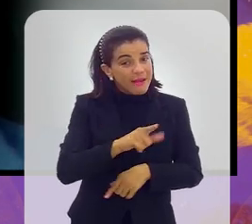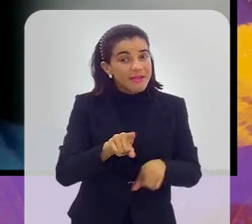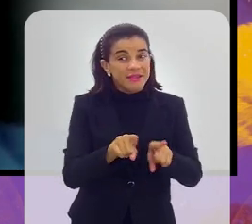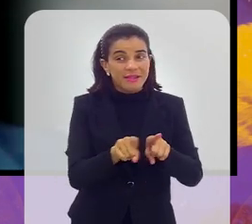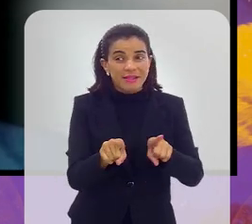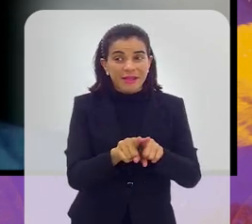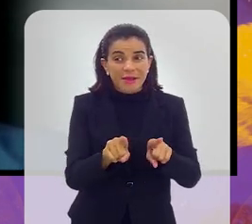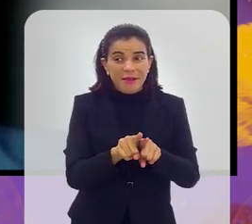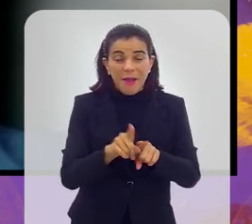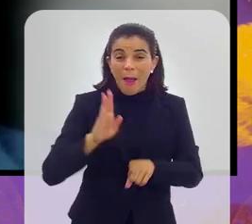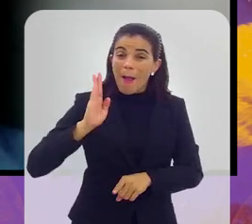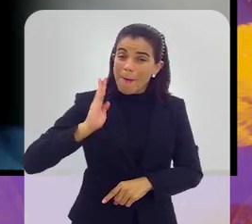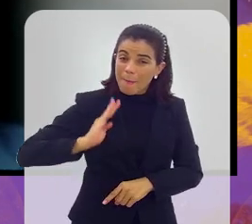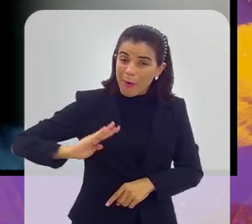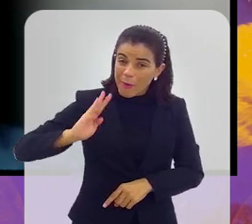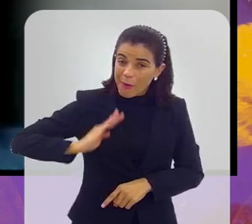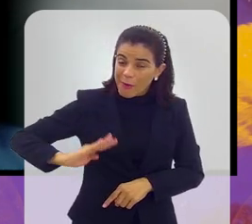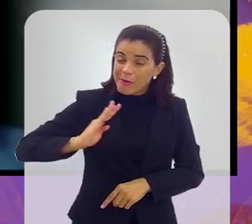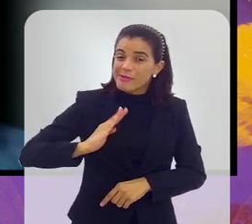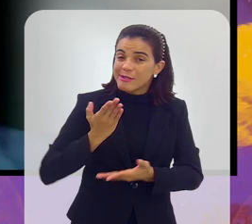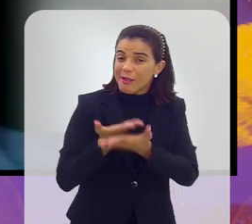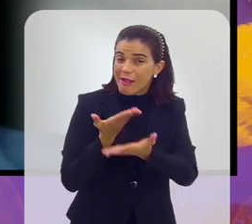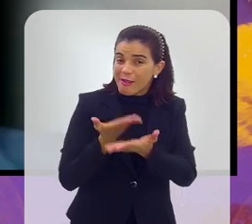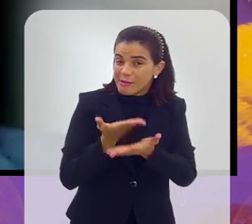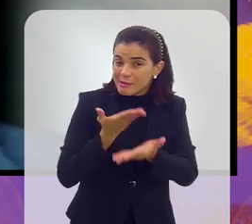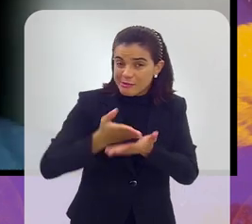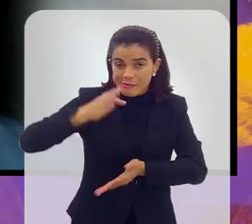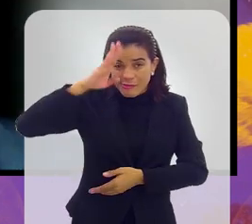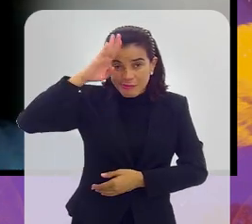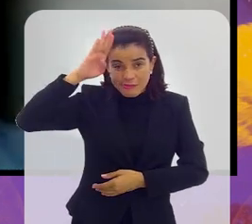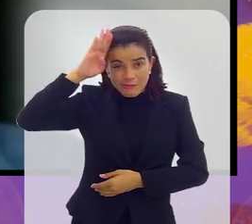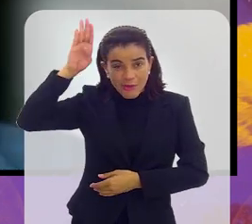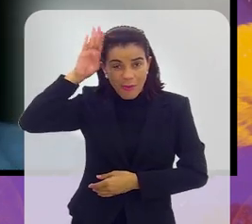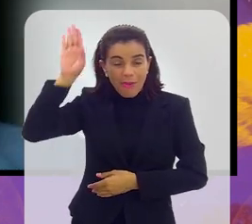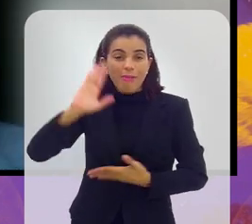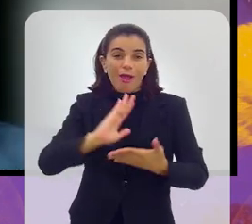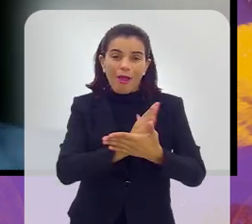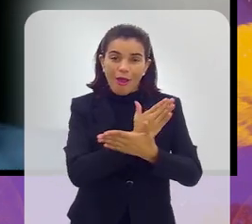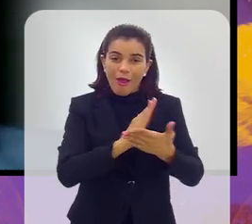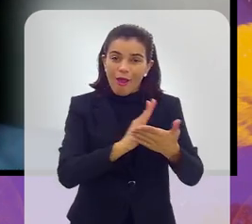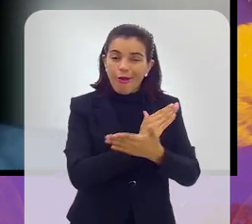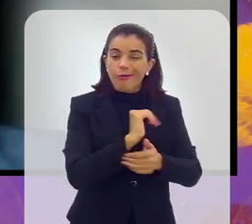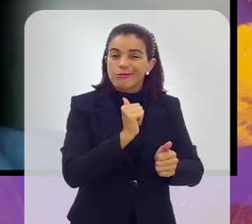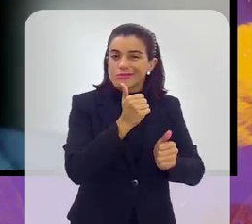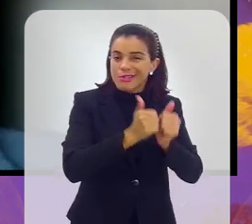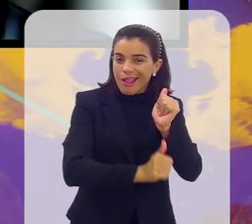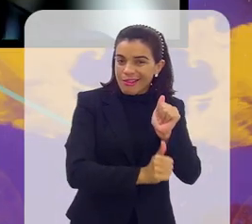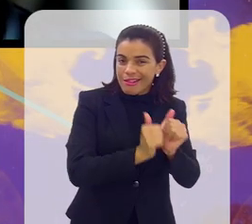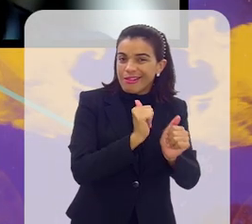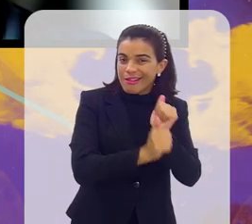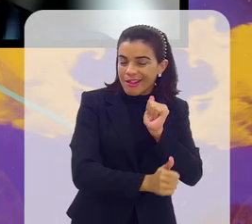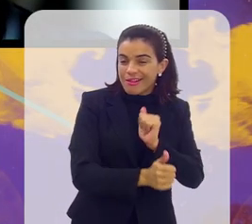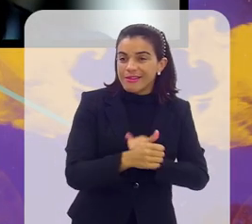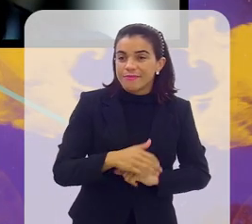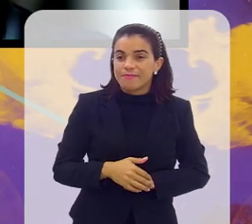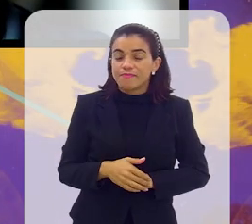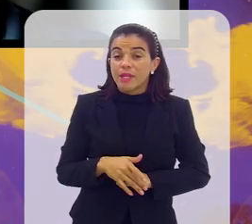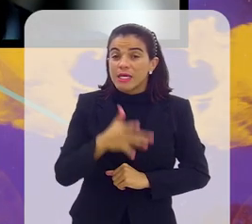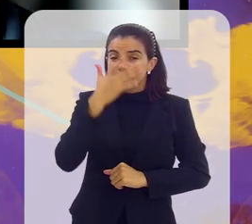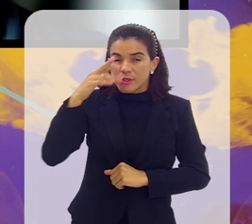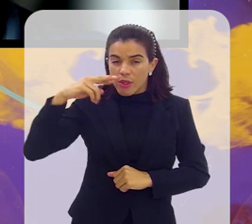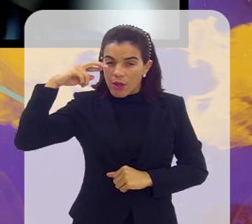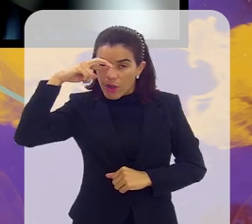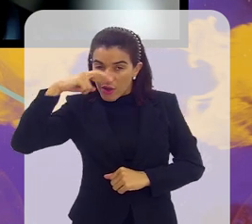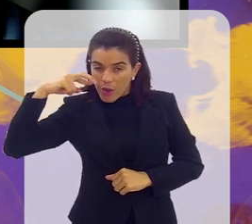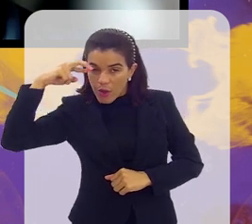a gente chega até mesmo a dar bolsas de ensino superior, para aqueles jovens que mais se destacam na competição. Os observadores